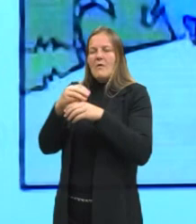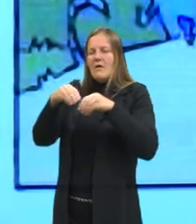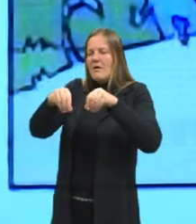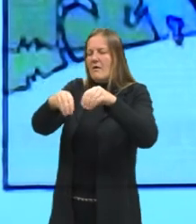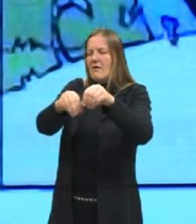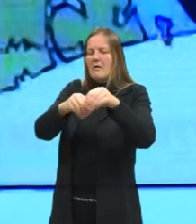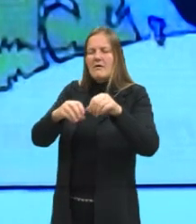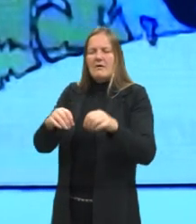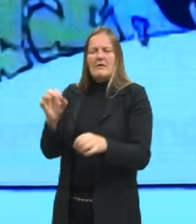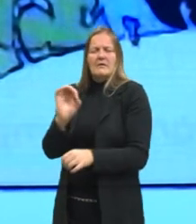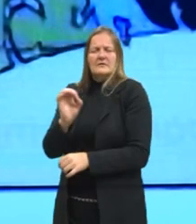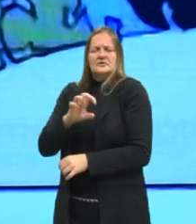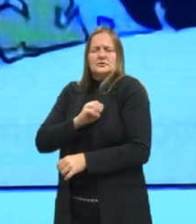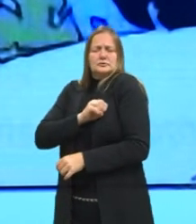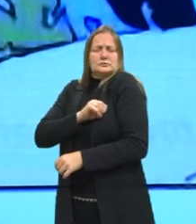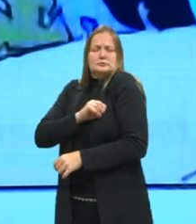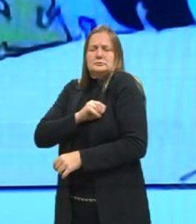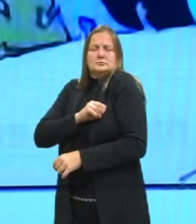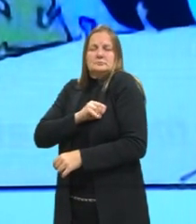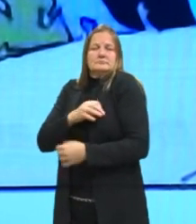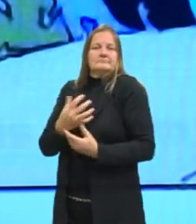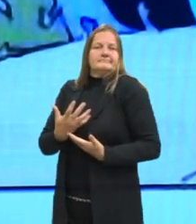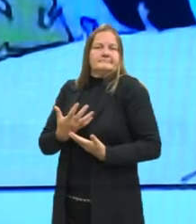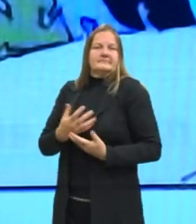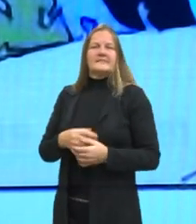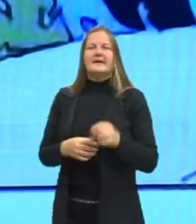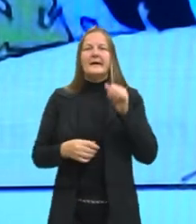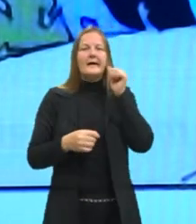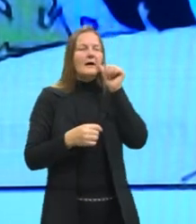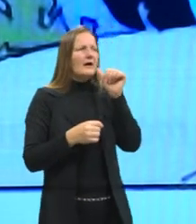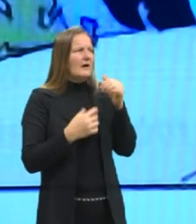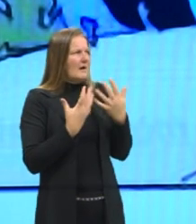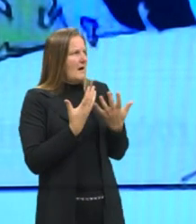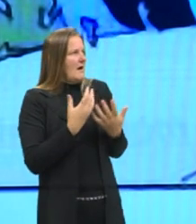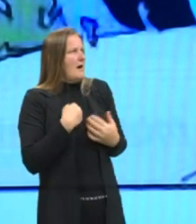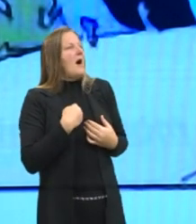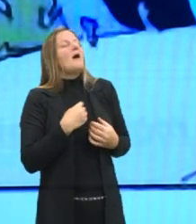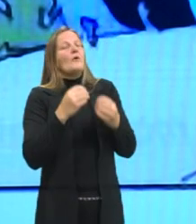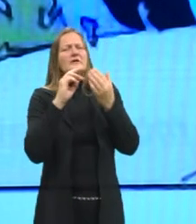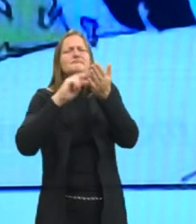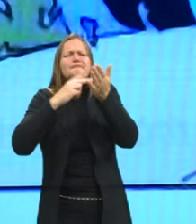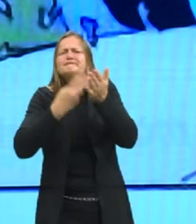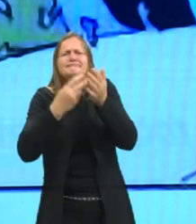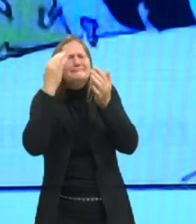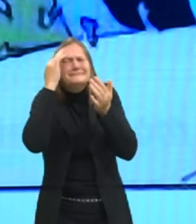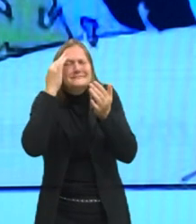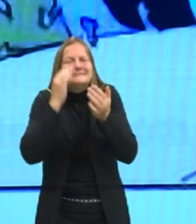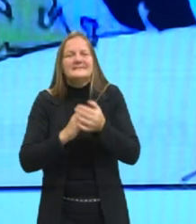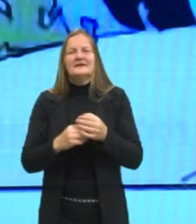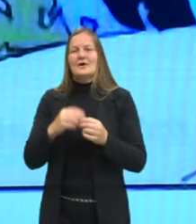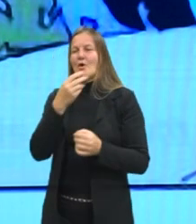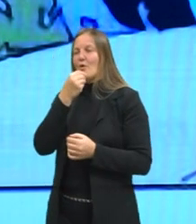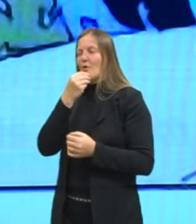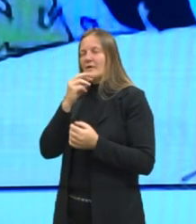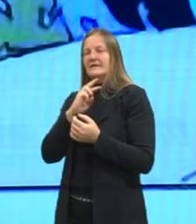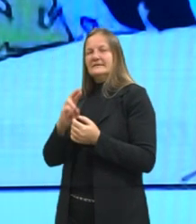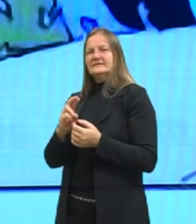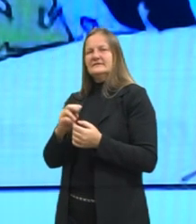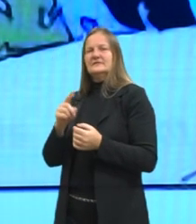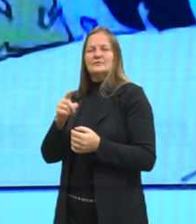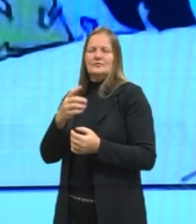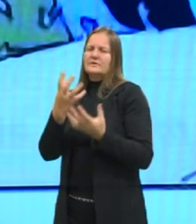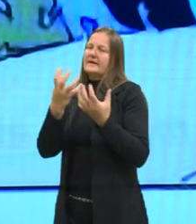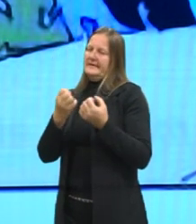inefável de paixão. E ela diz, uau, agora traduz. E ele responde, aí você está